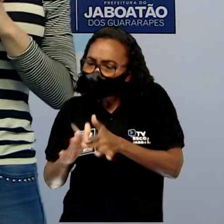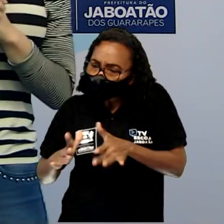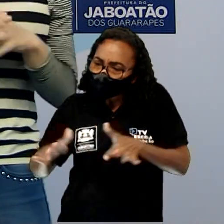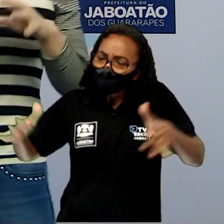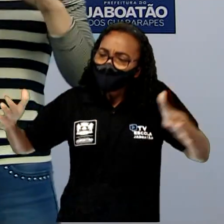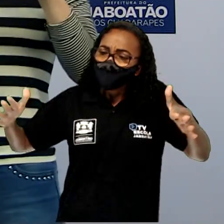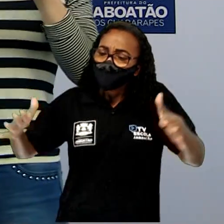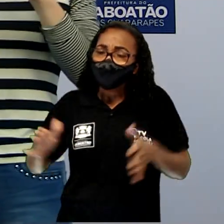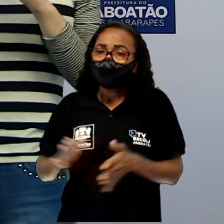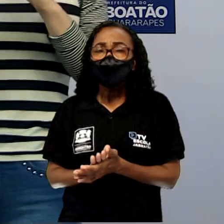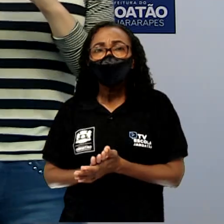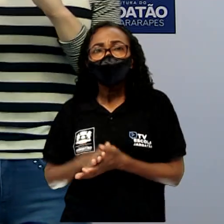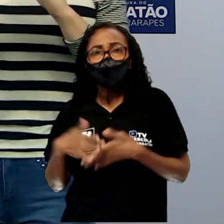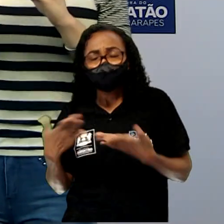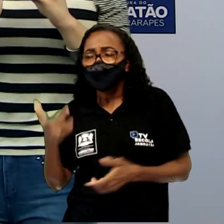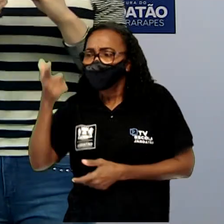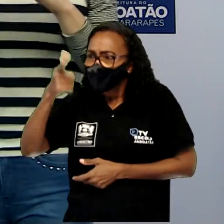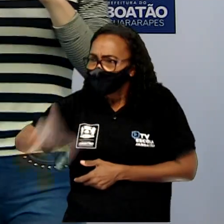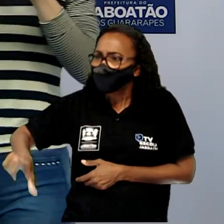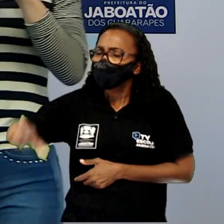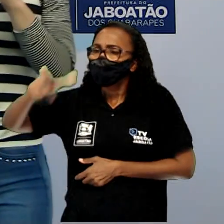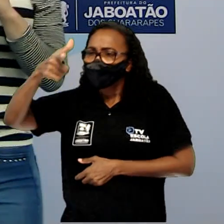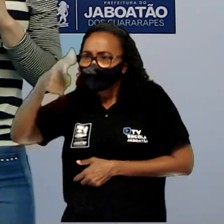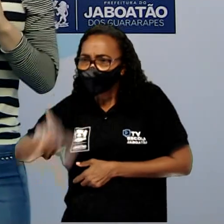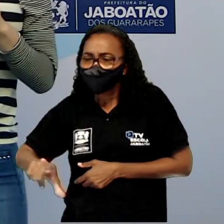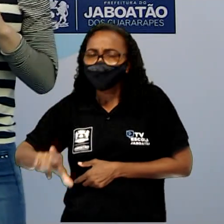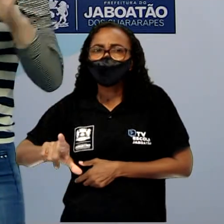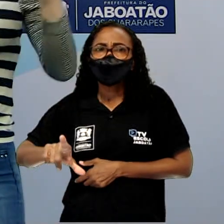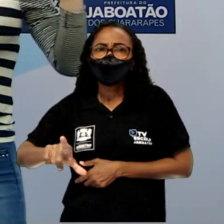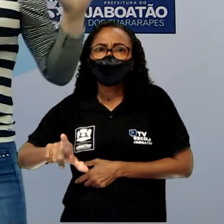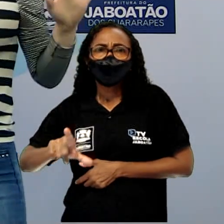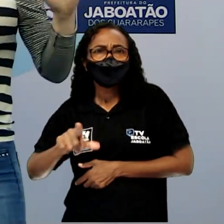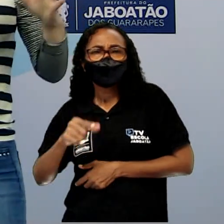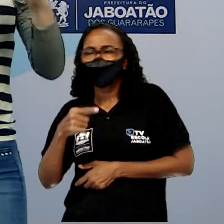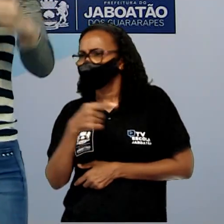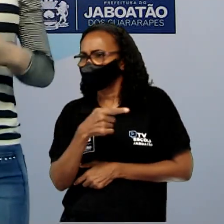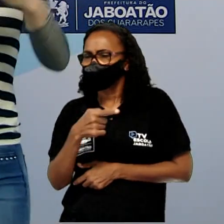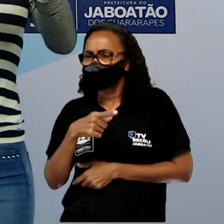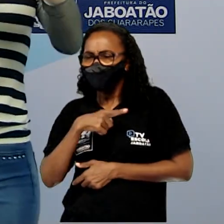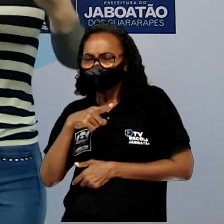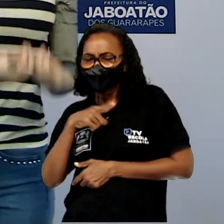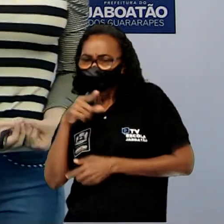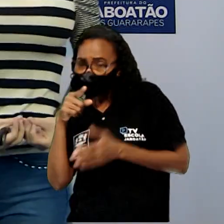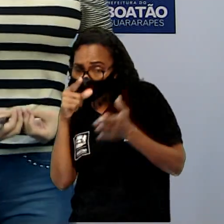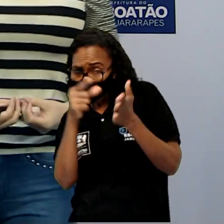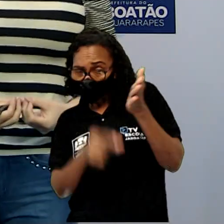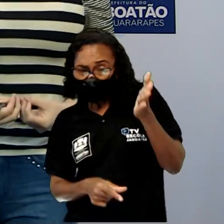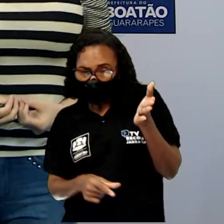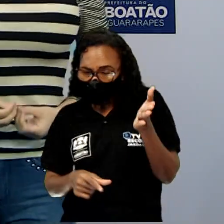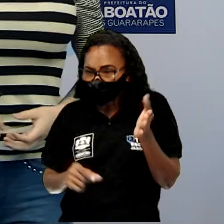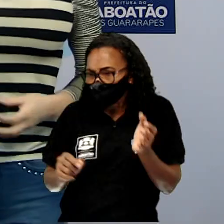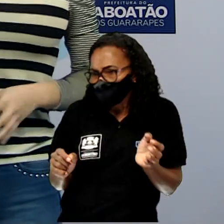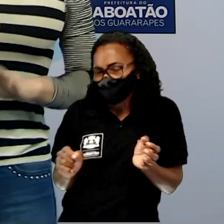Pois bem, a repetição, ela não está aqui à toa. Ela foi pensada para causar um efeito. Na